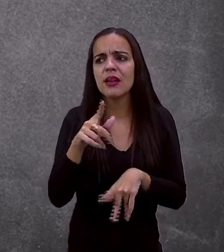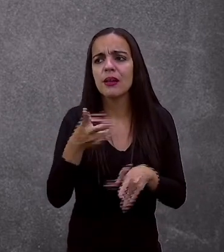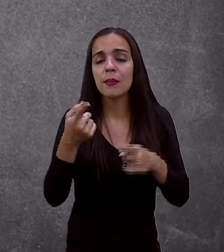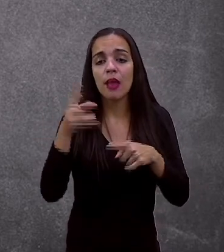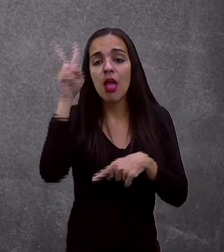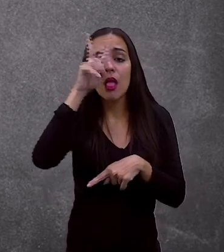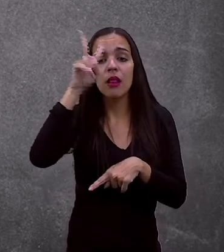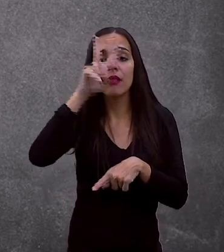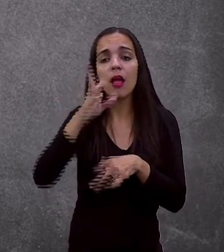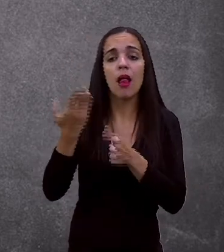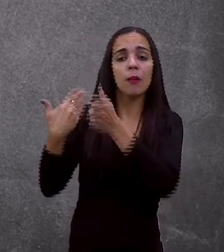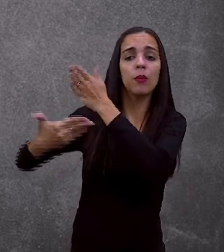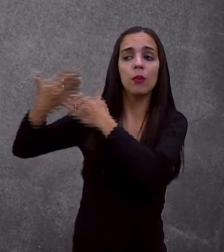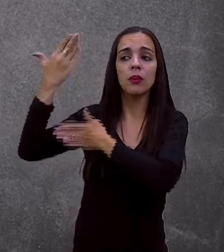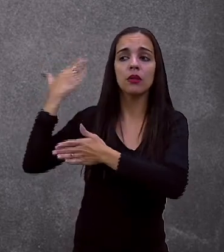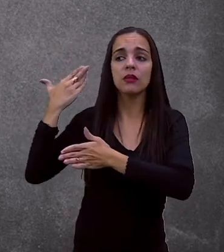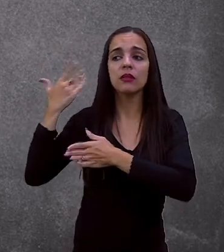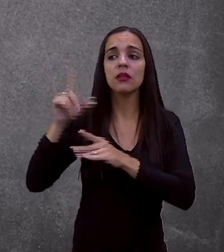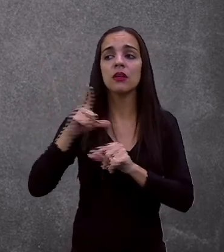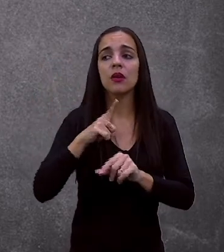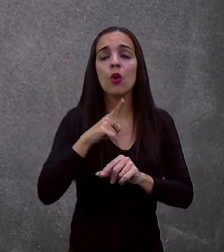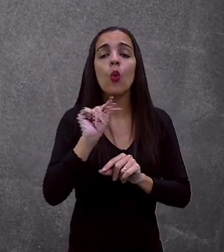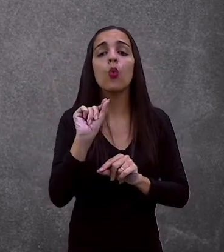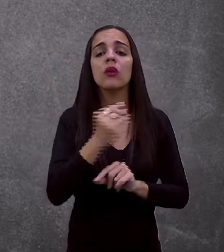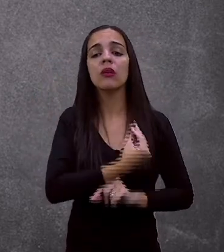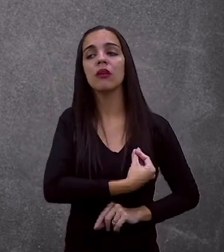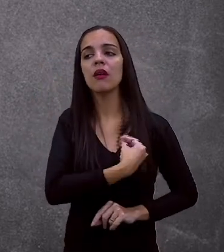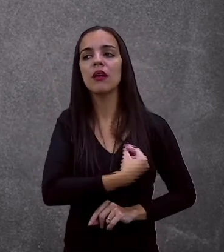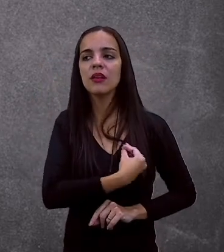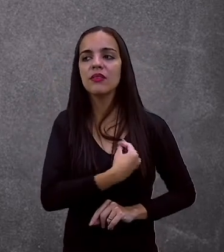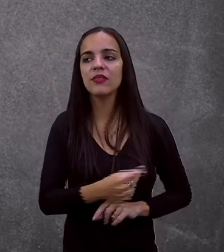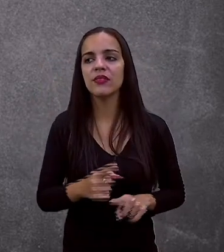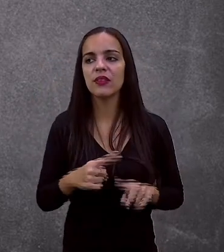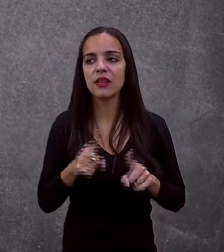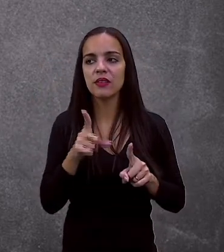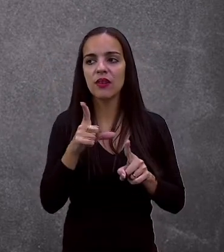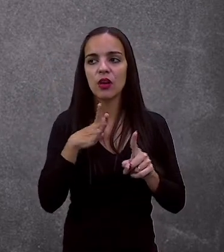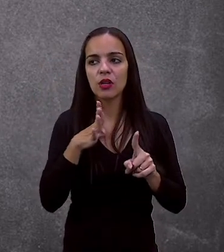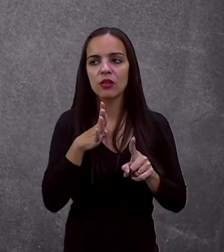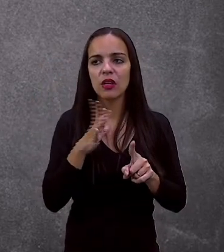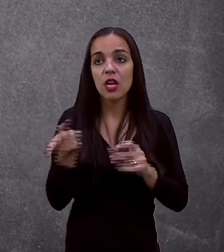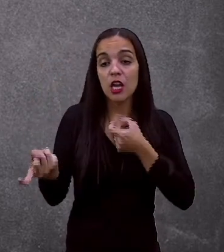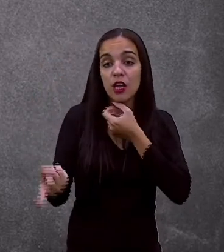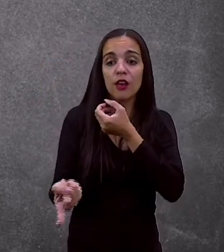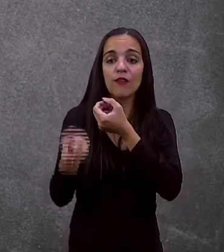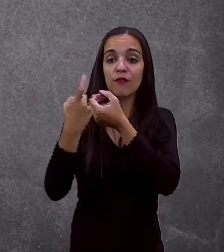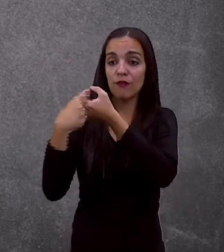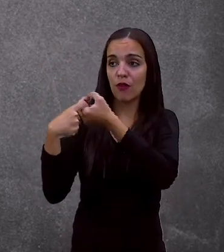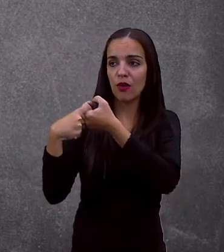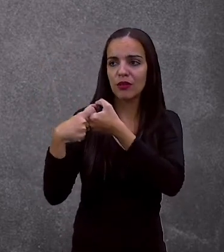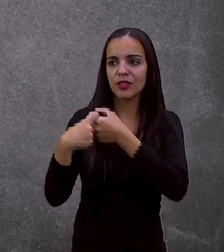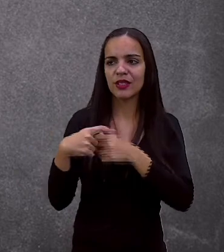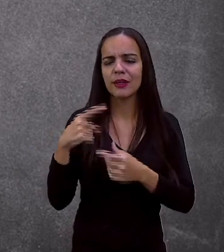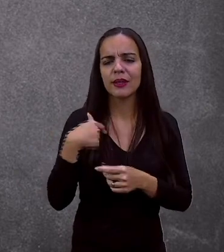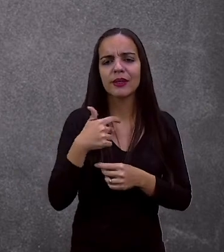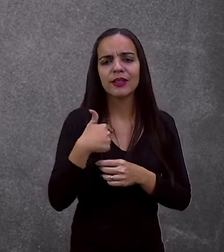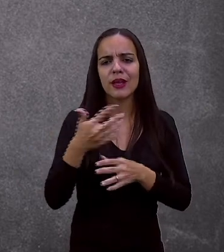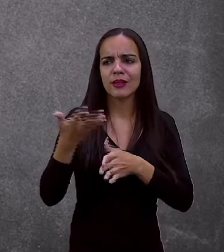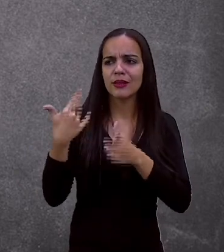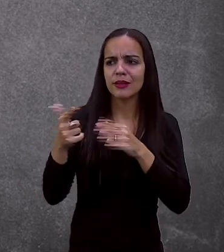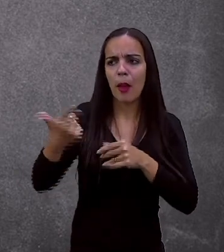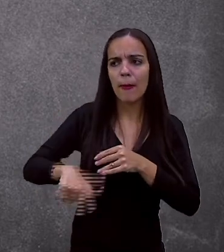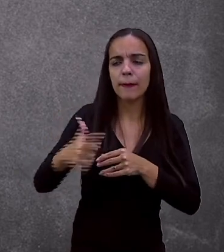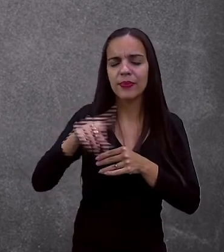Ele relembra. De algo que ele viveu. Então. Ele volta. Repentinamente.